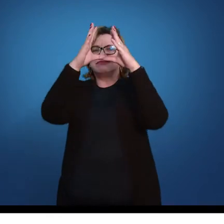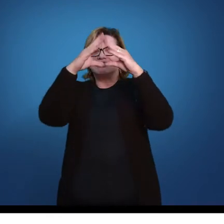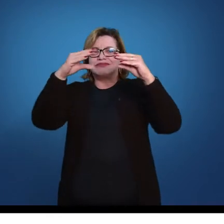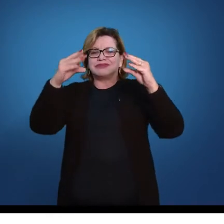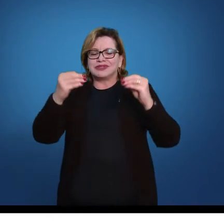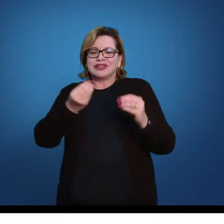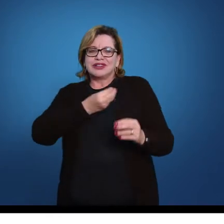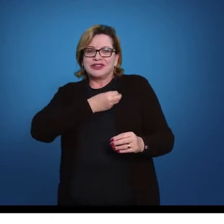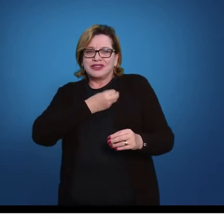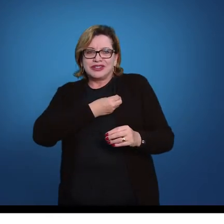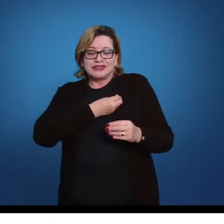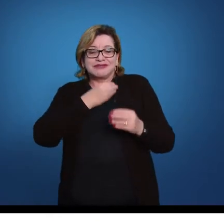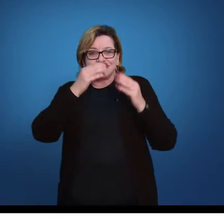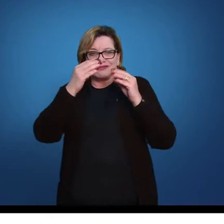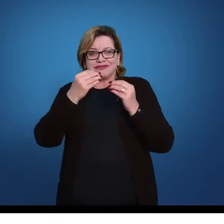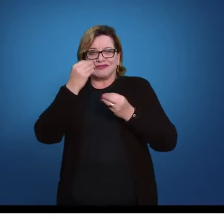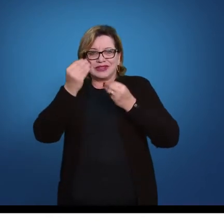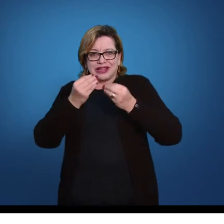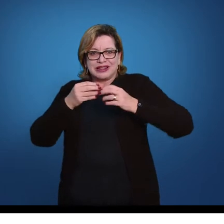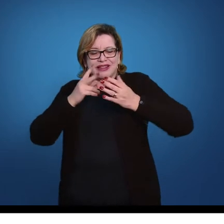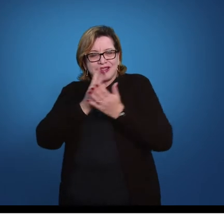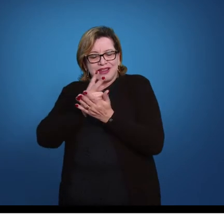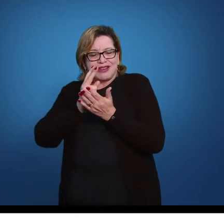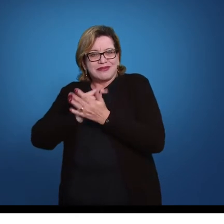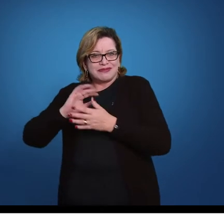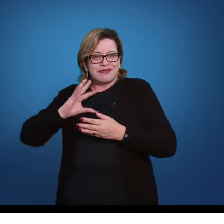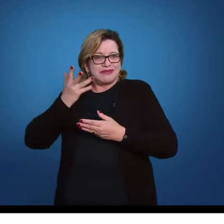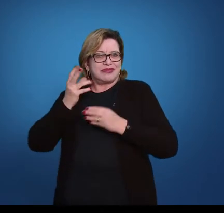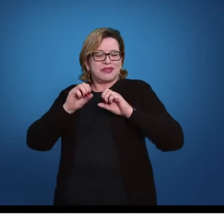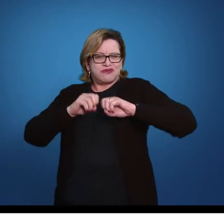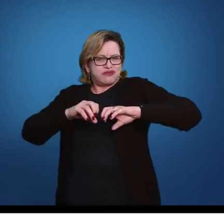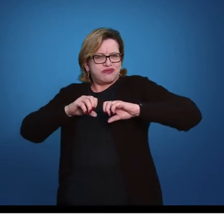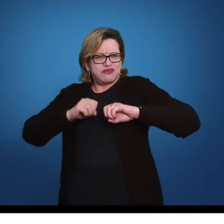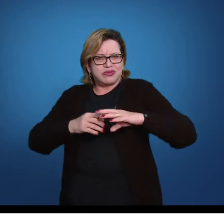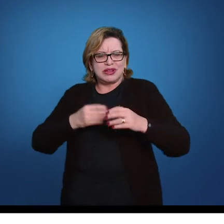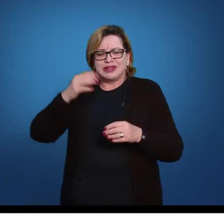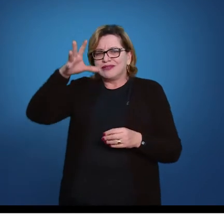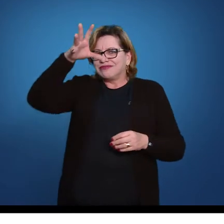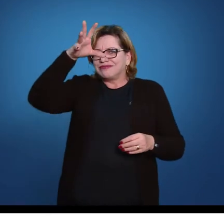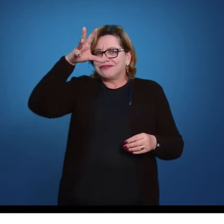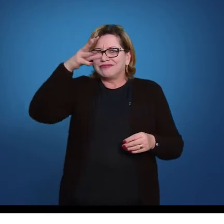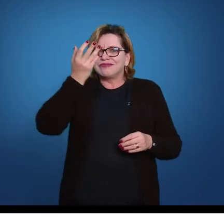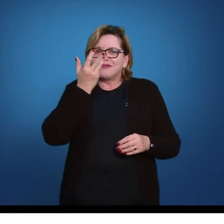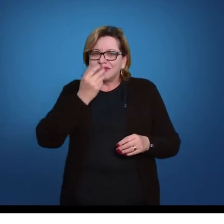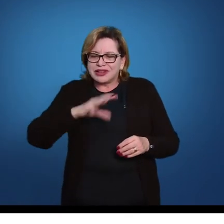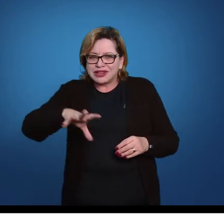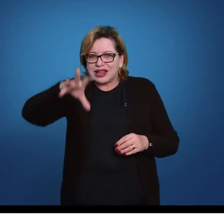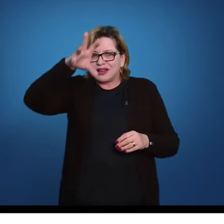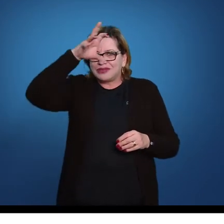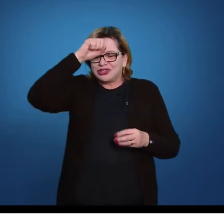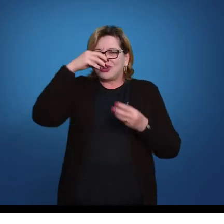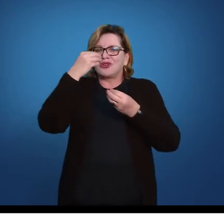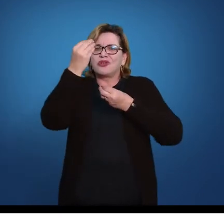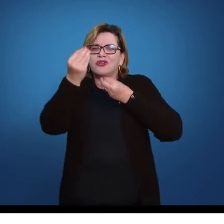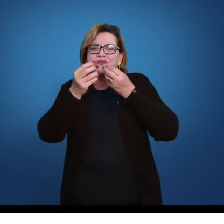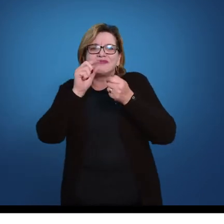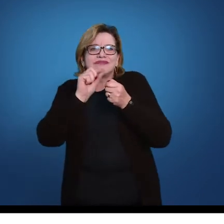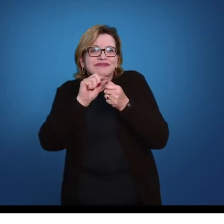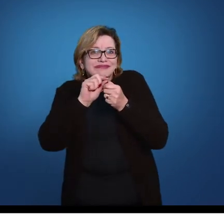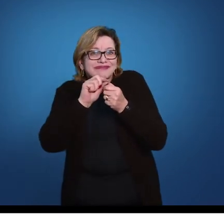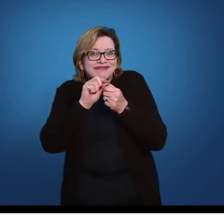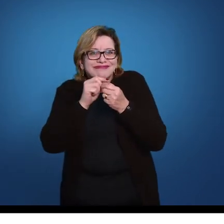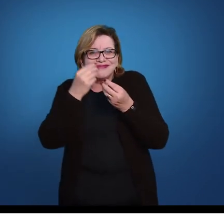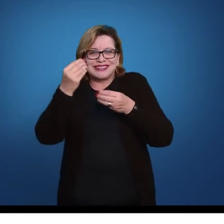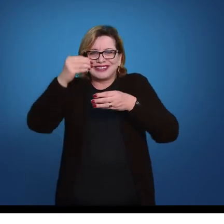a vida no circo, era um processo educativo constante. As crianças aprendiam como realizar números